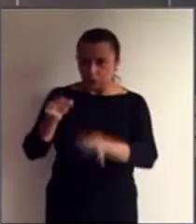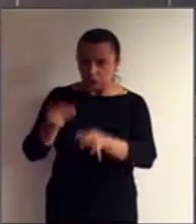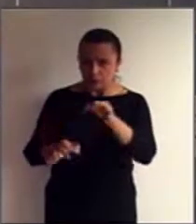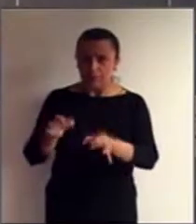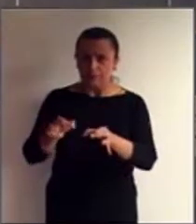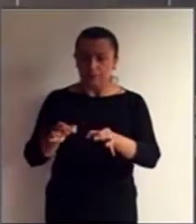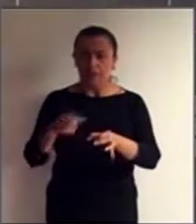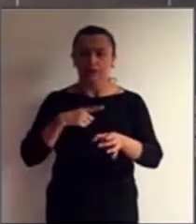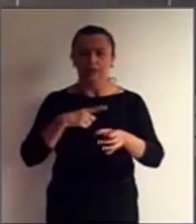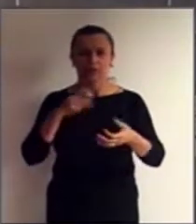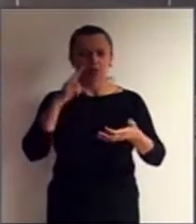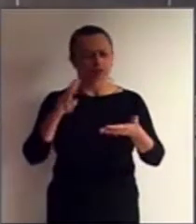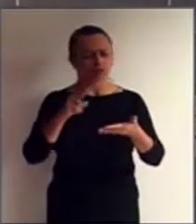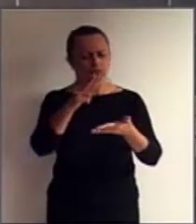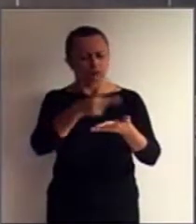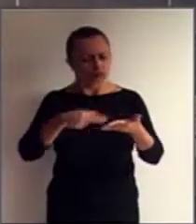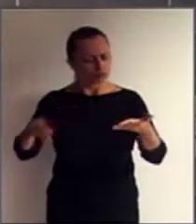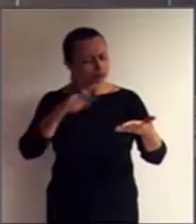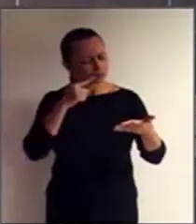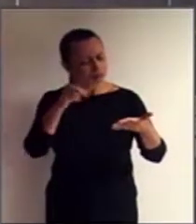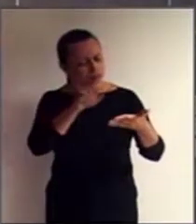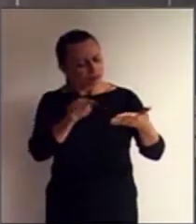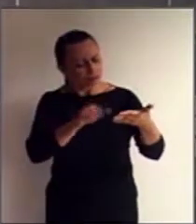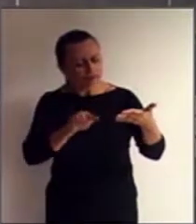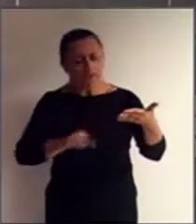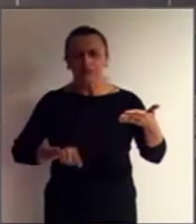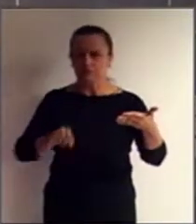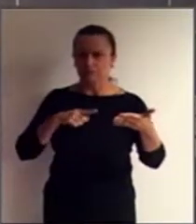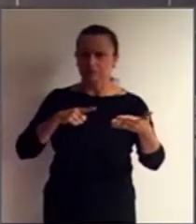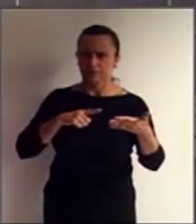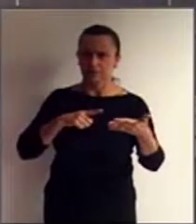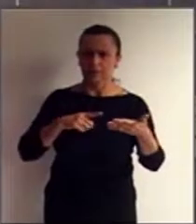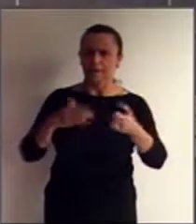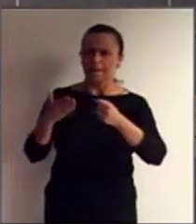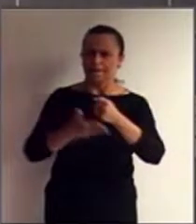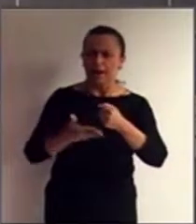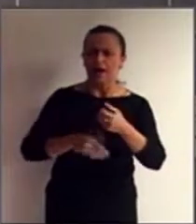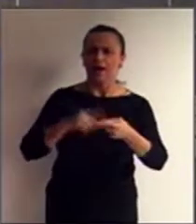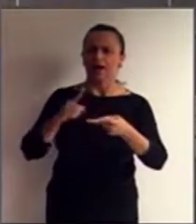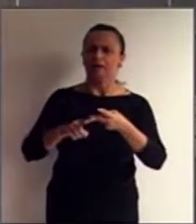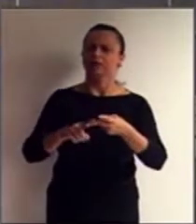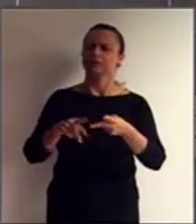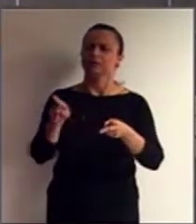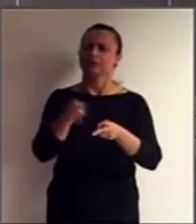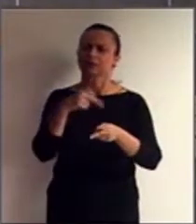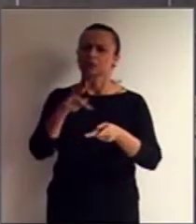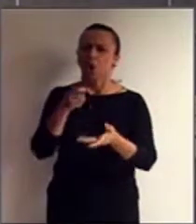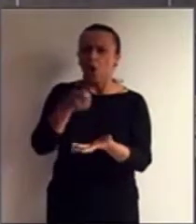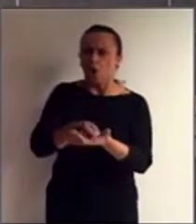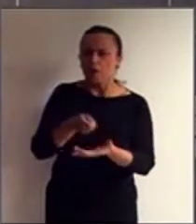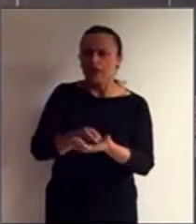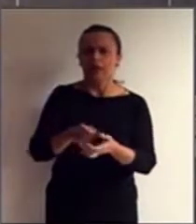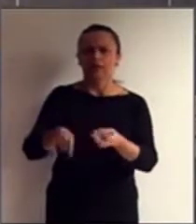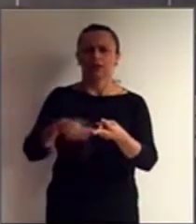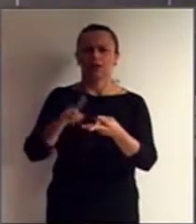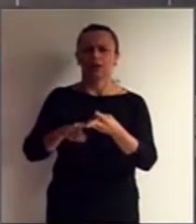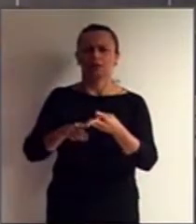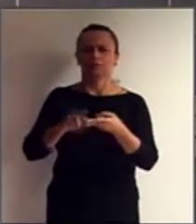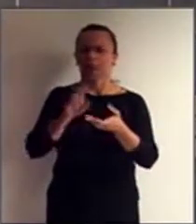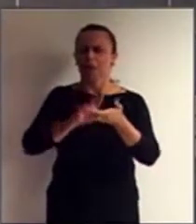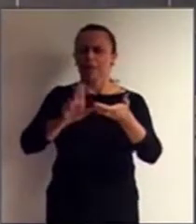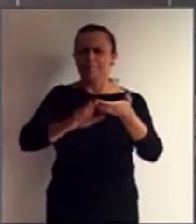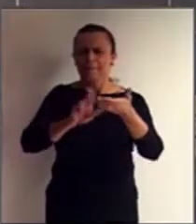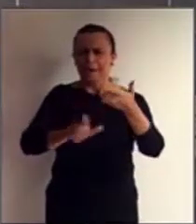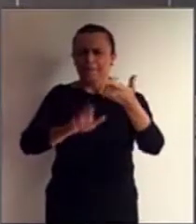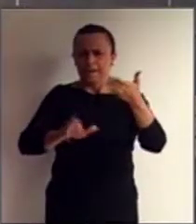fundamentos, os seus princípios e as obrigações que ela implica ao